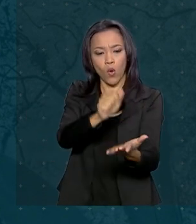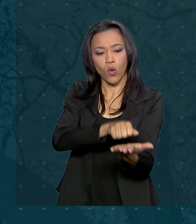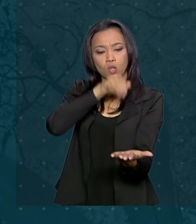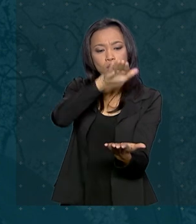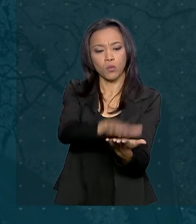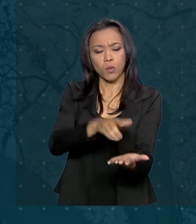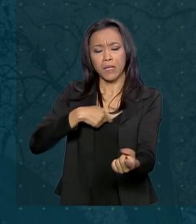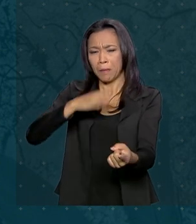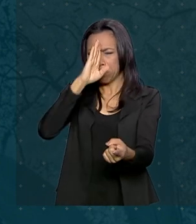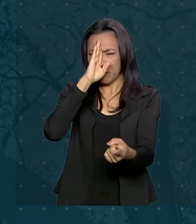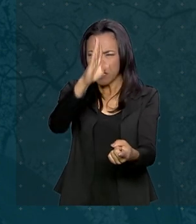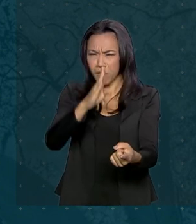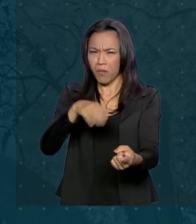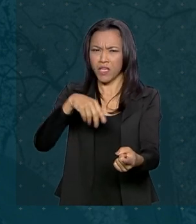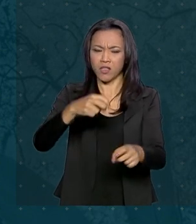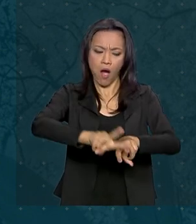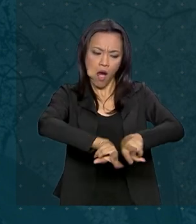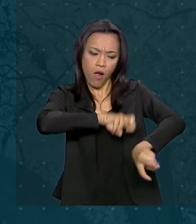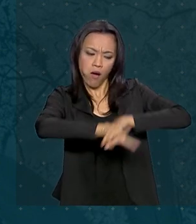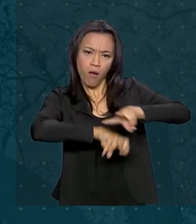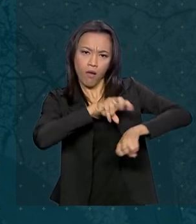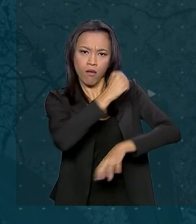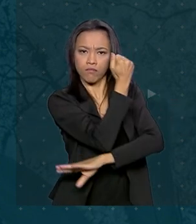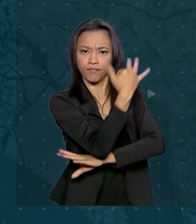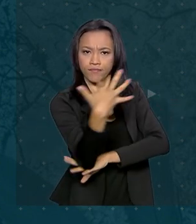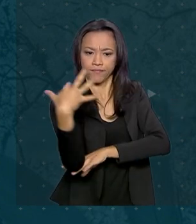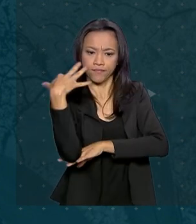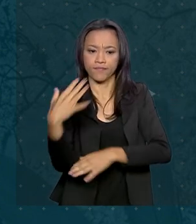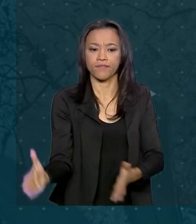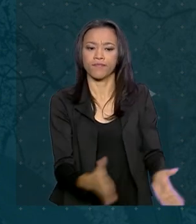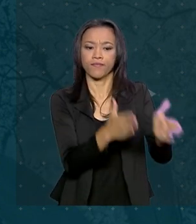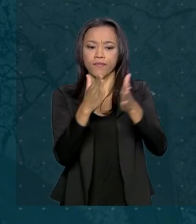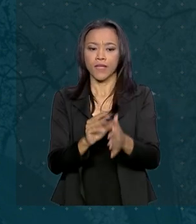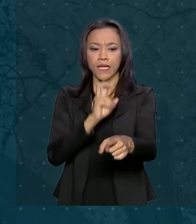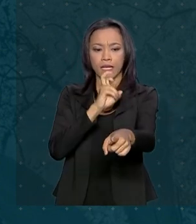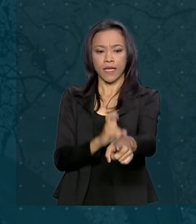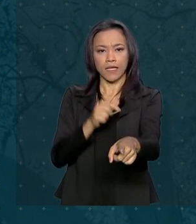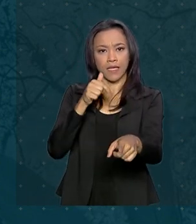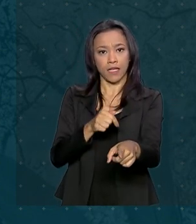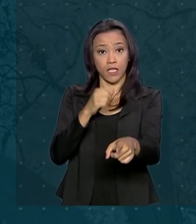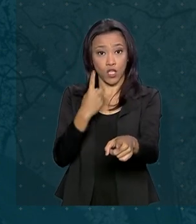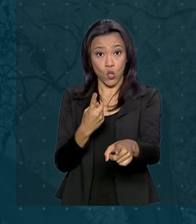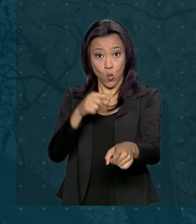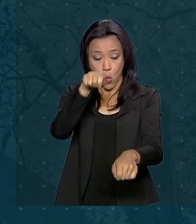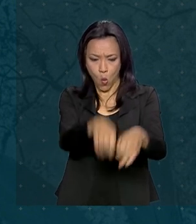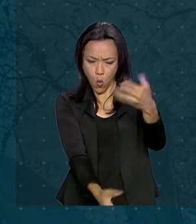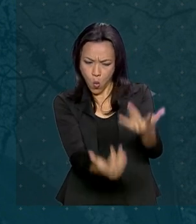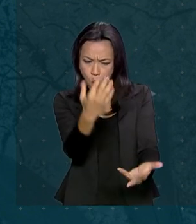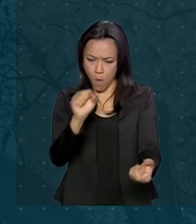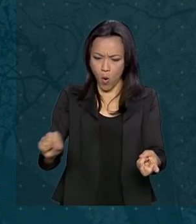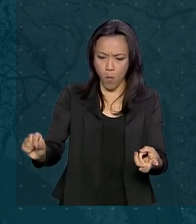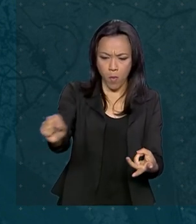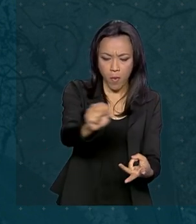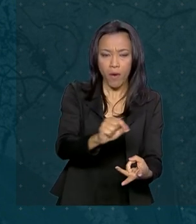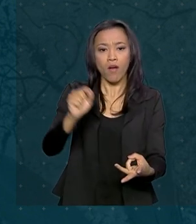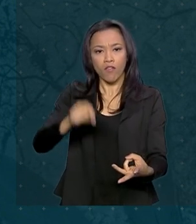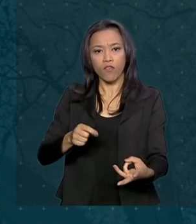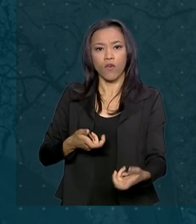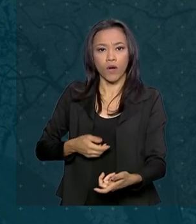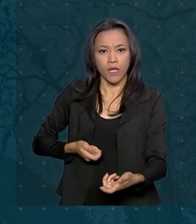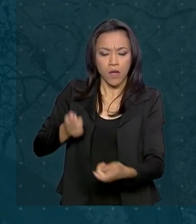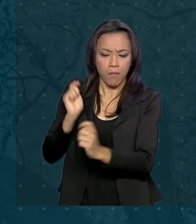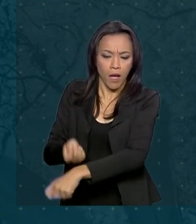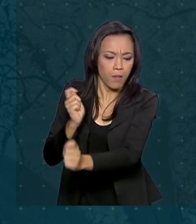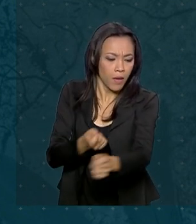exploração ilegal da floresta. 571 focos de incêndio foram combatidos com meios terrestres e